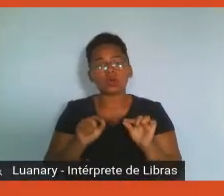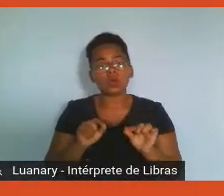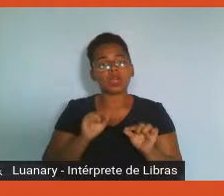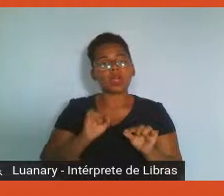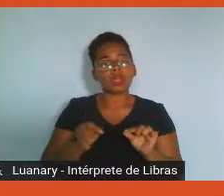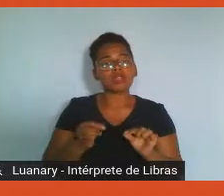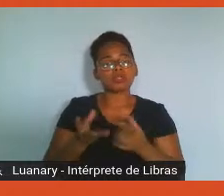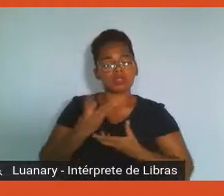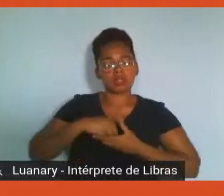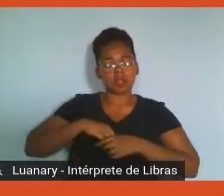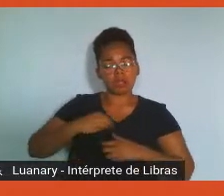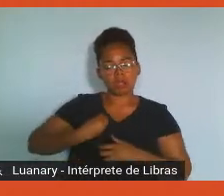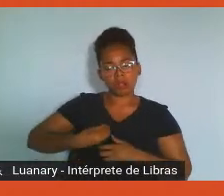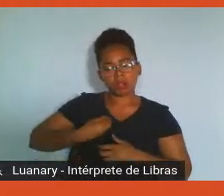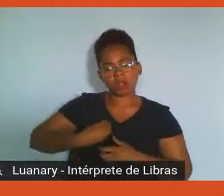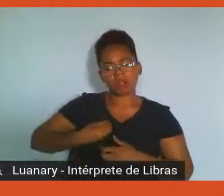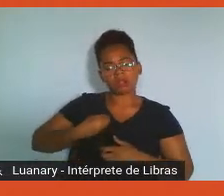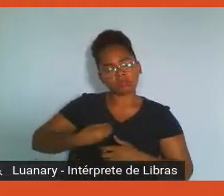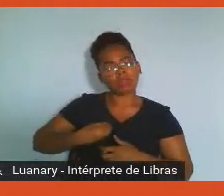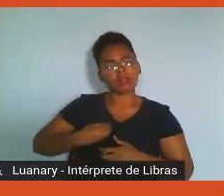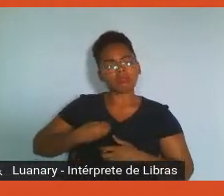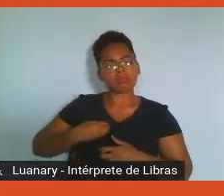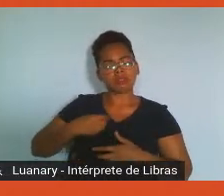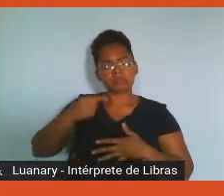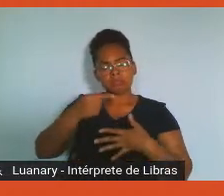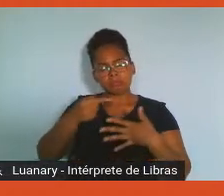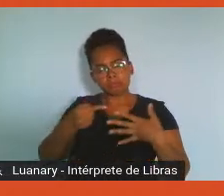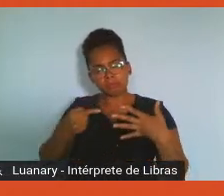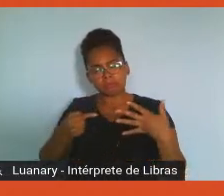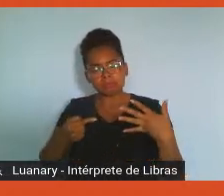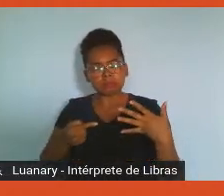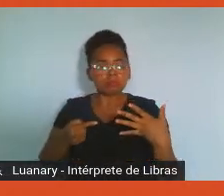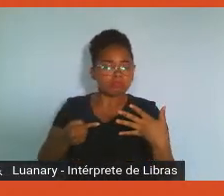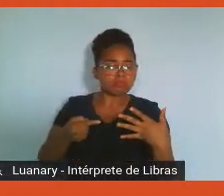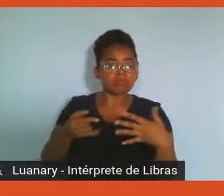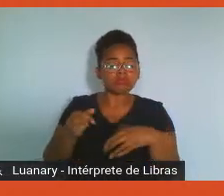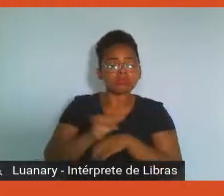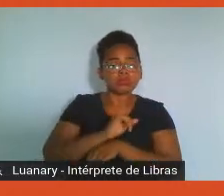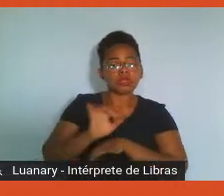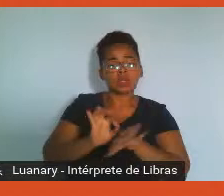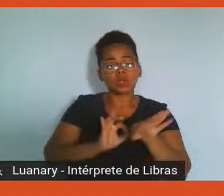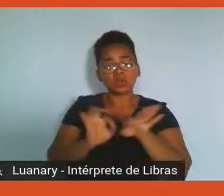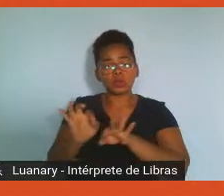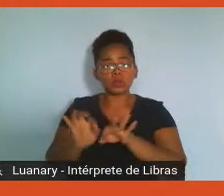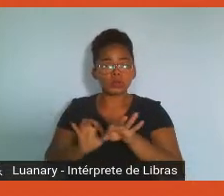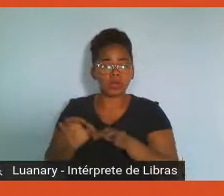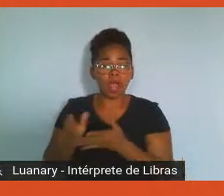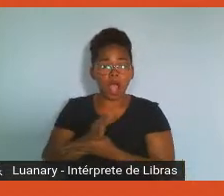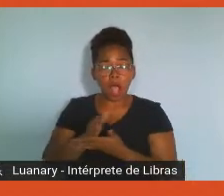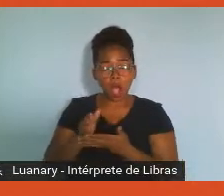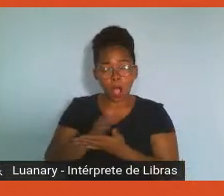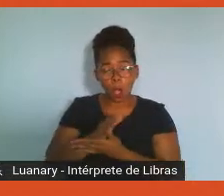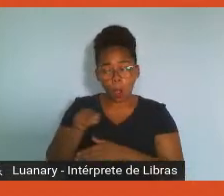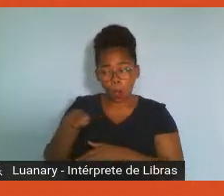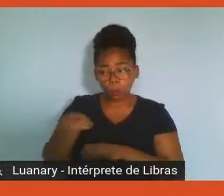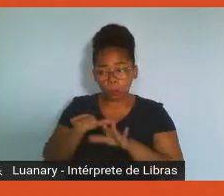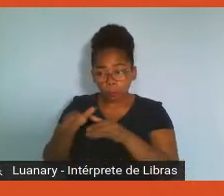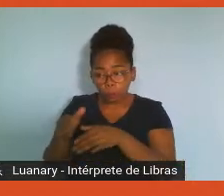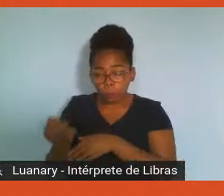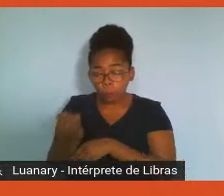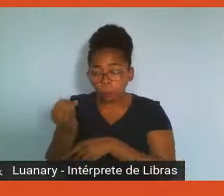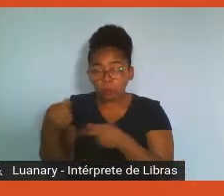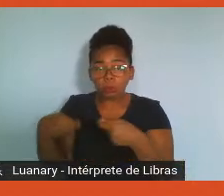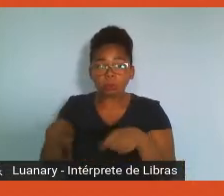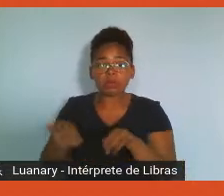dentro da nossa vida, as demandas, elas acabam não sendo as que são importantes, e uma proporção ideal de distribuição